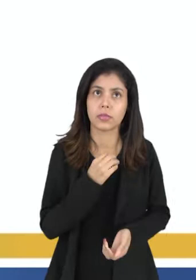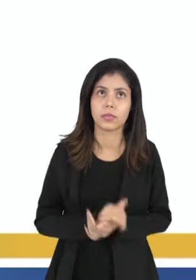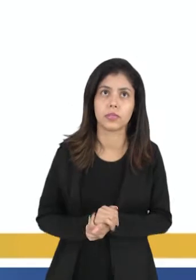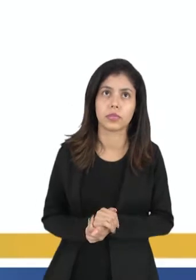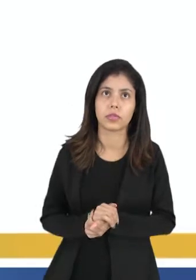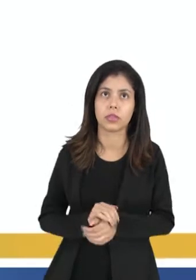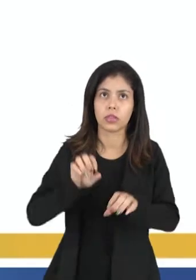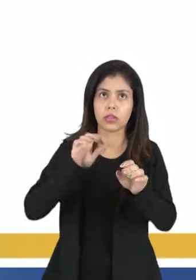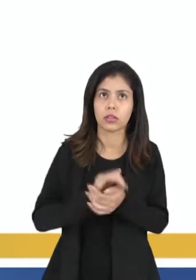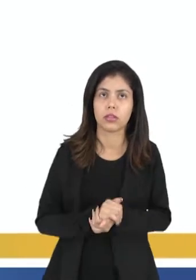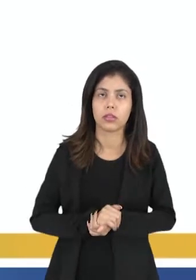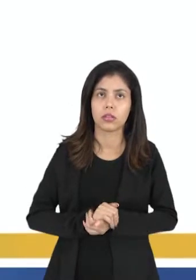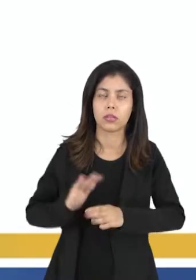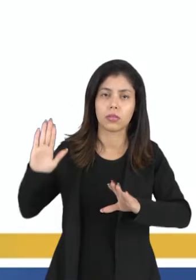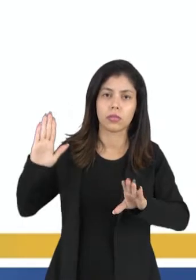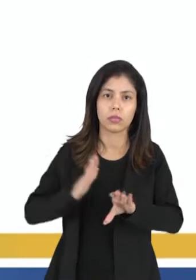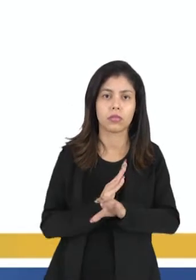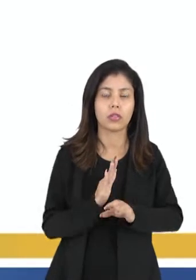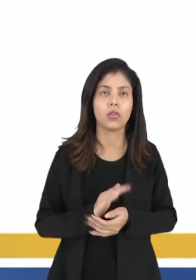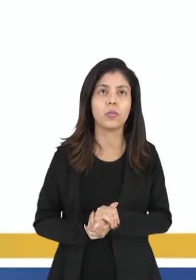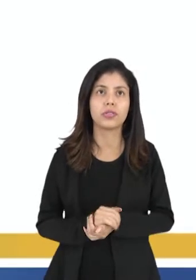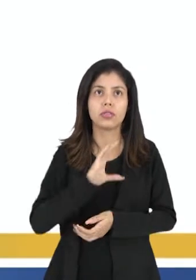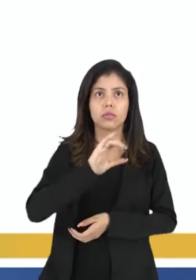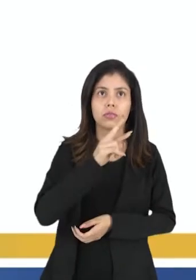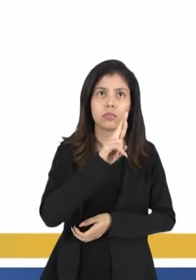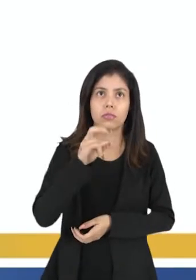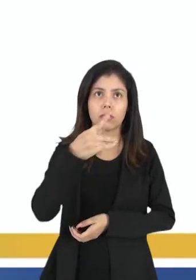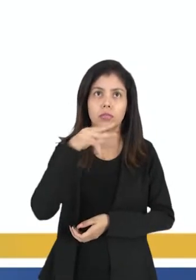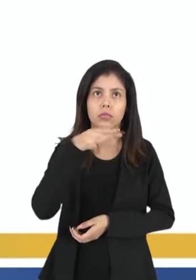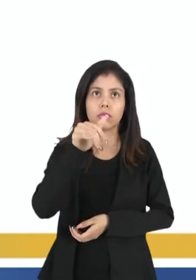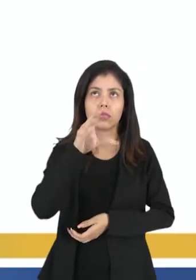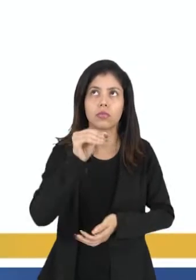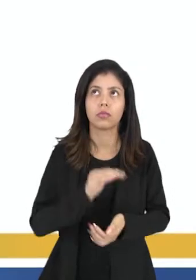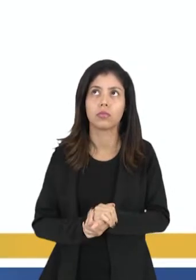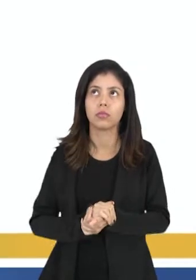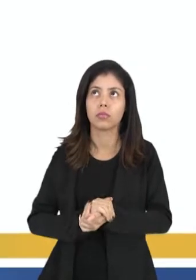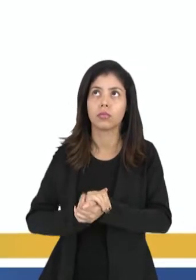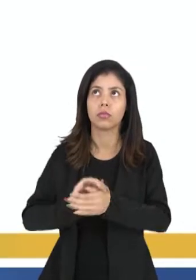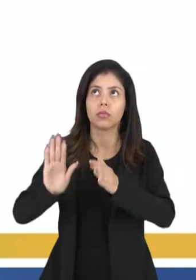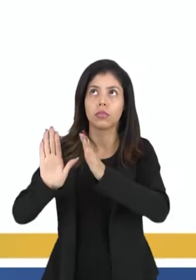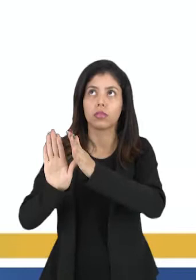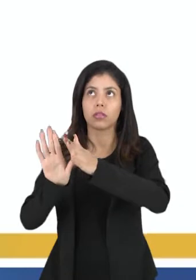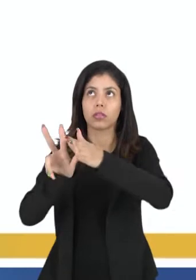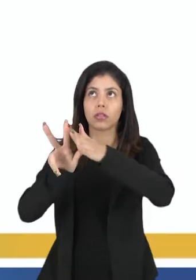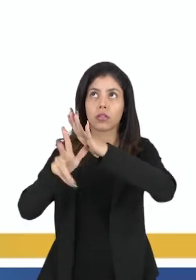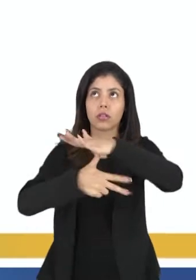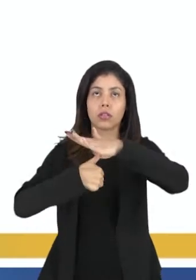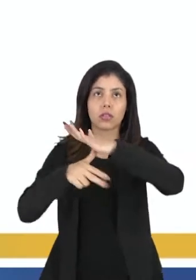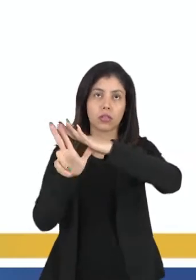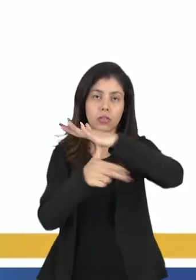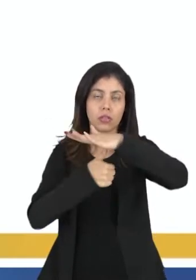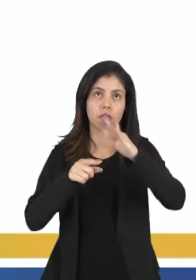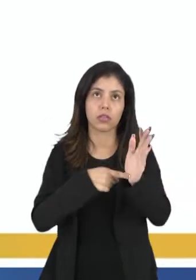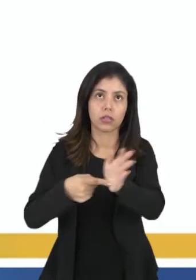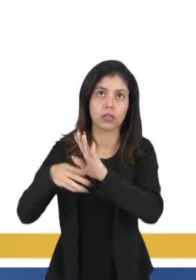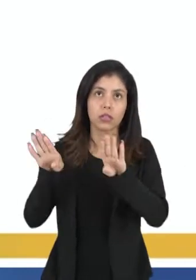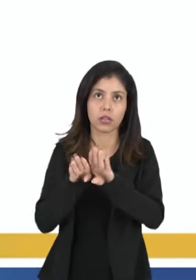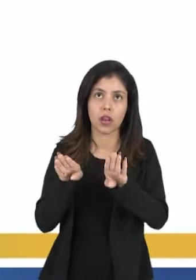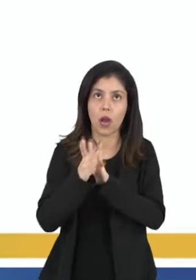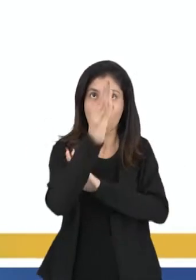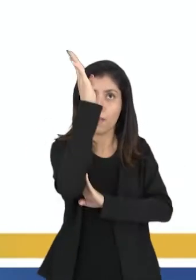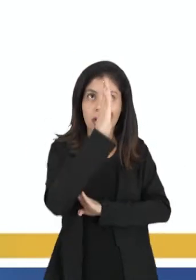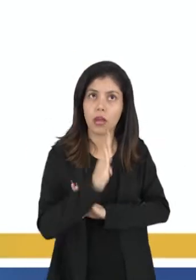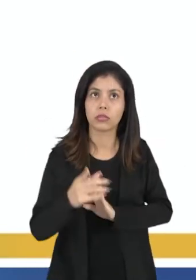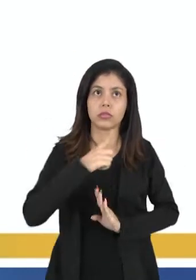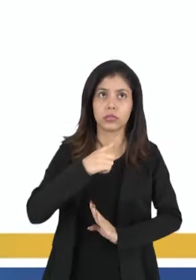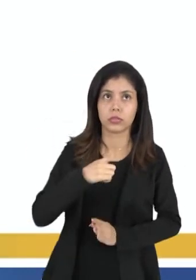vive sob o aspecto da corrupção, revela a pesquisa. Se o Brasil fosse resultado dos padrões